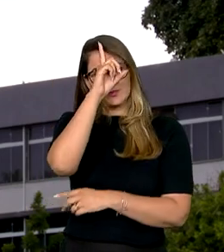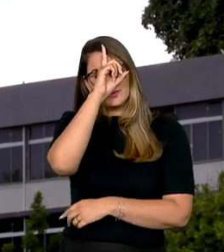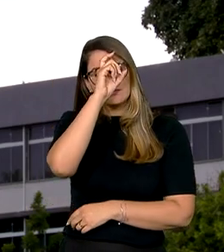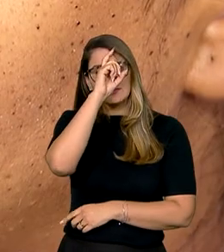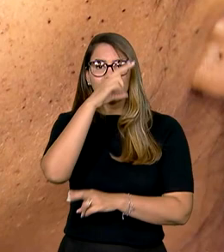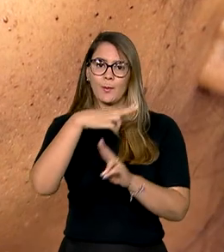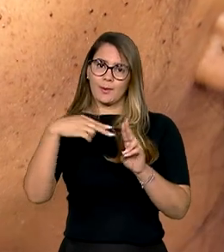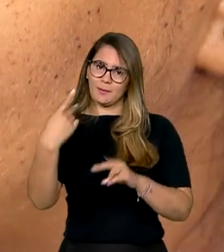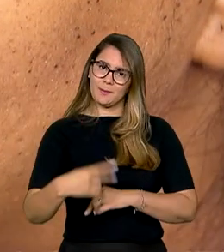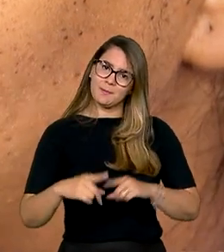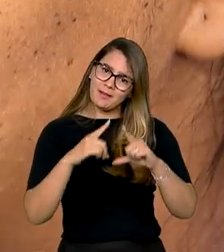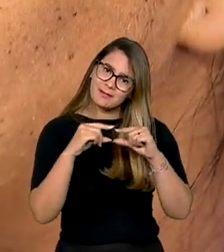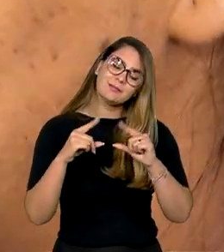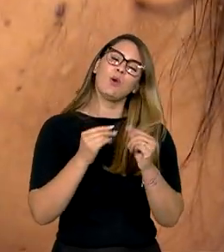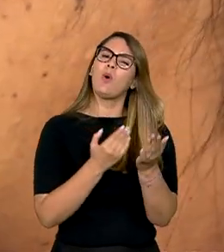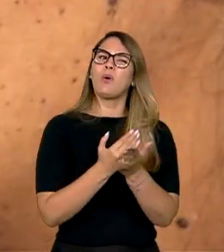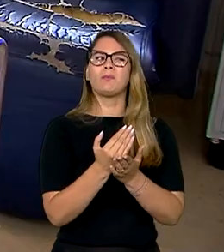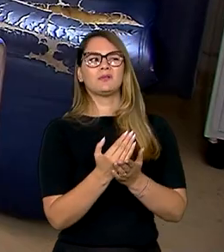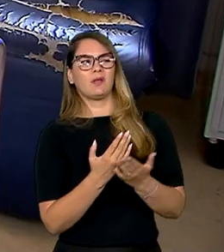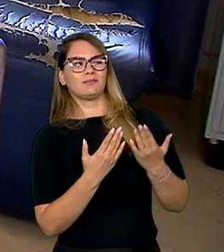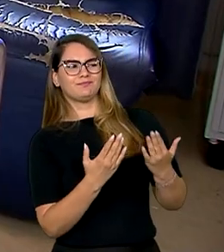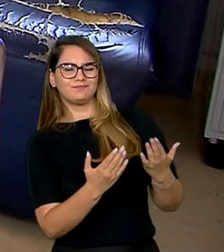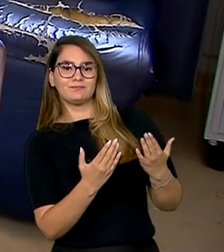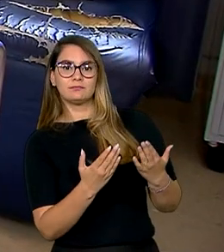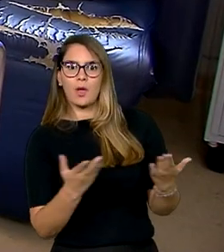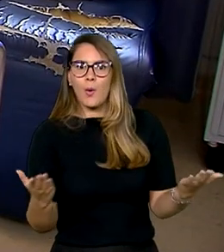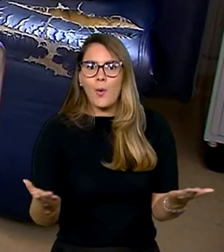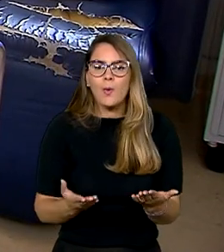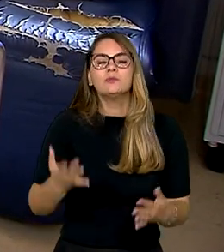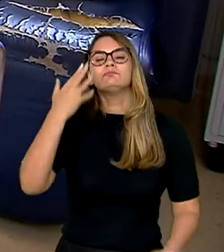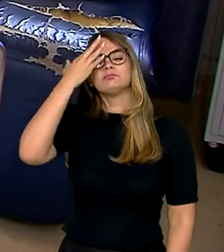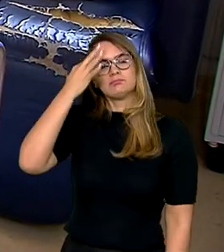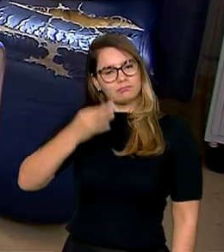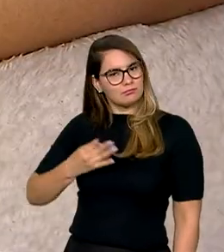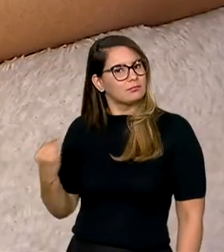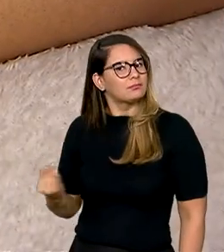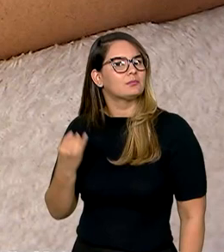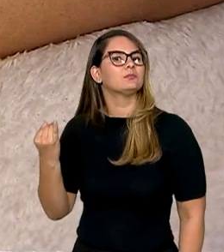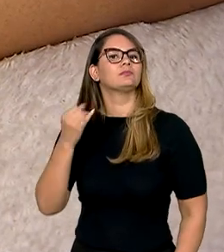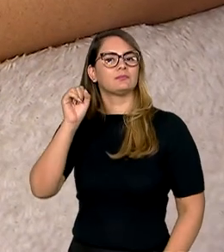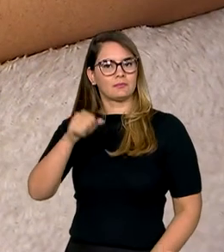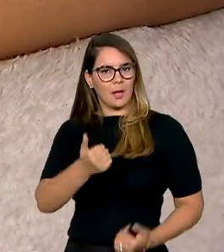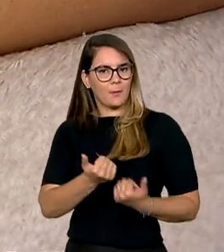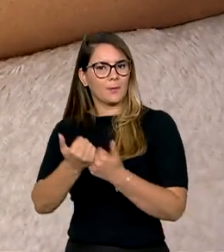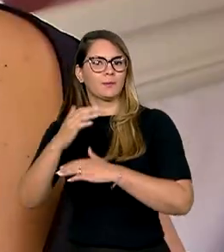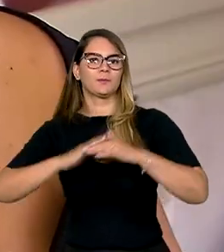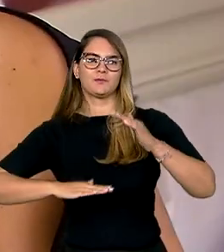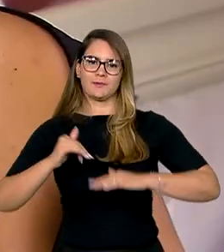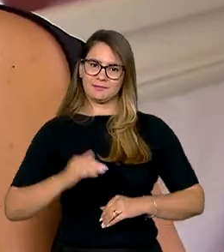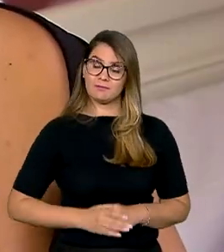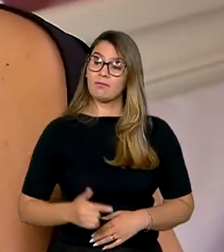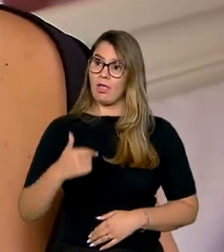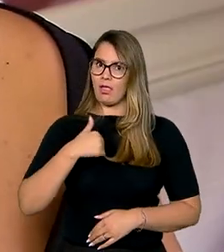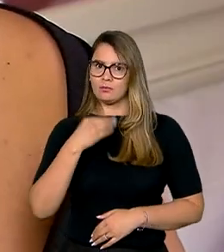de Brasília. No começo, ela resistiu, mas hoje entende a importância do apoio profissional. Eu